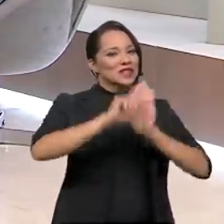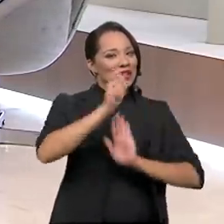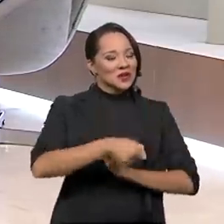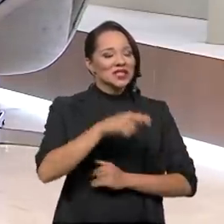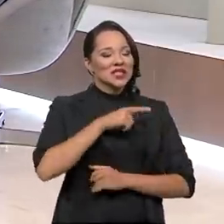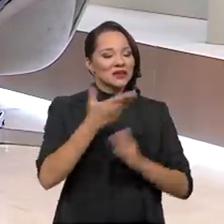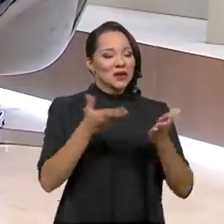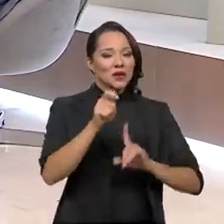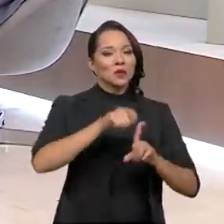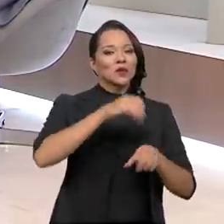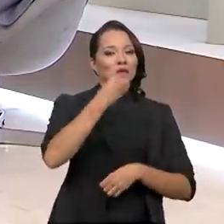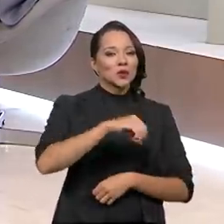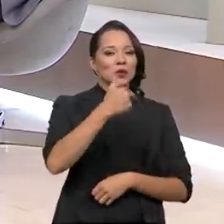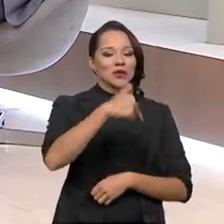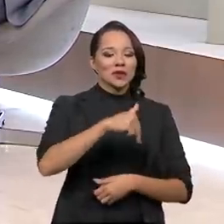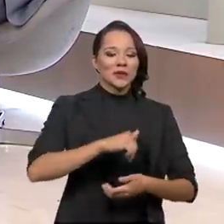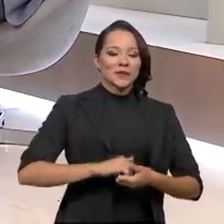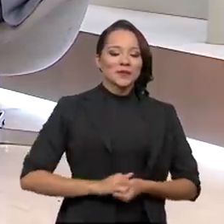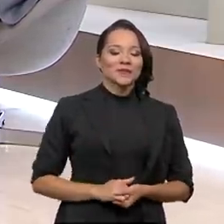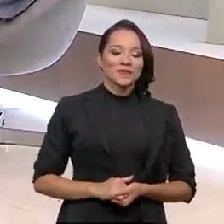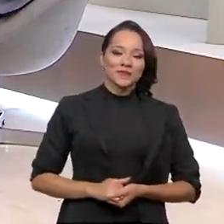que ocorreram agora em outubro e novembro.